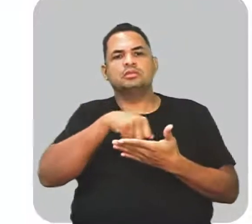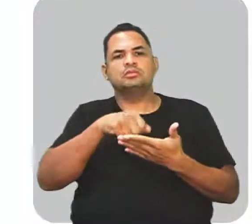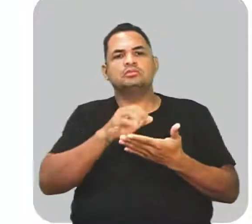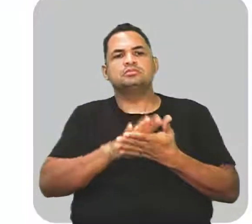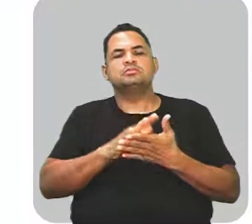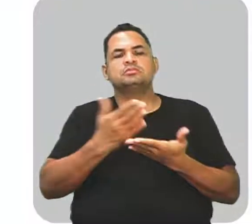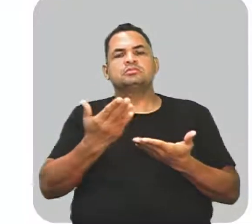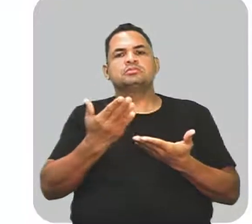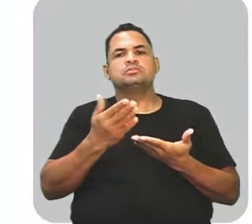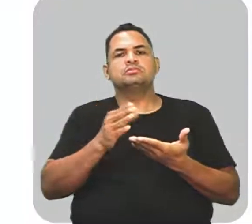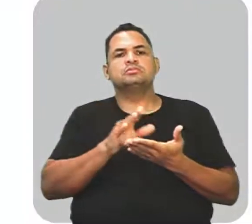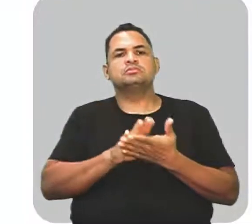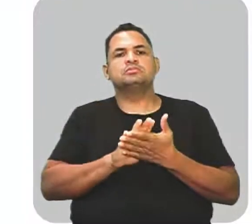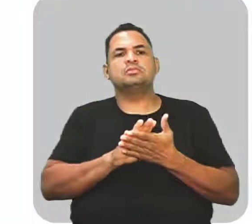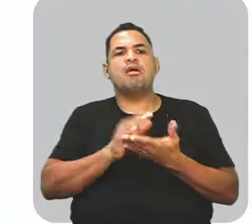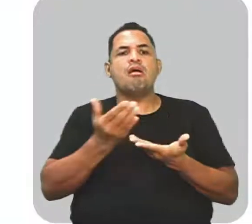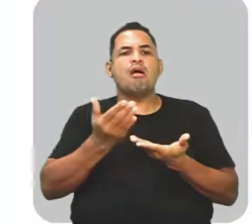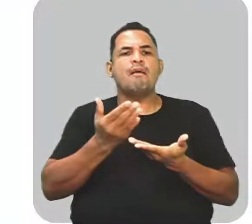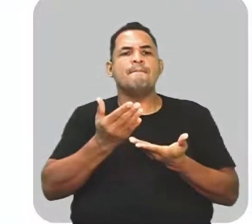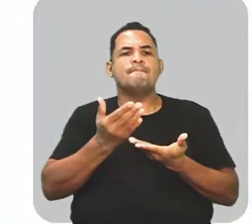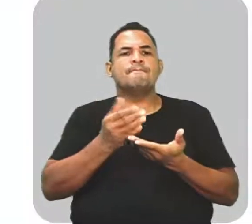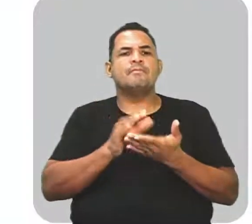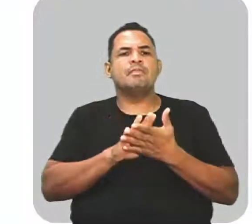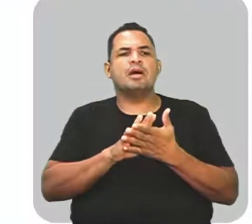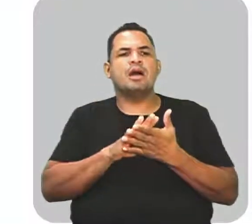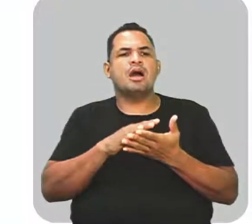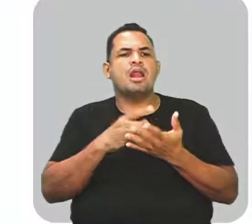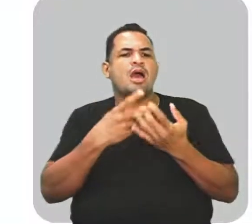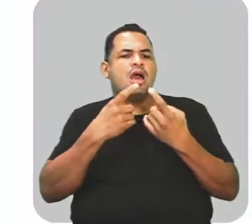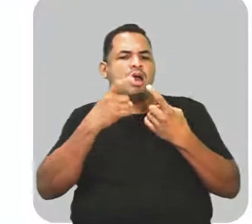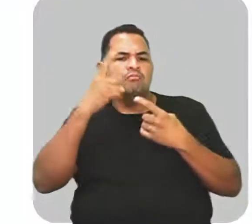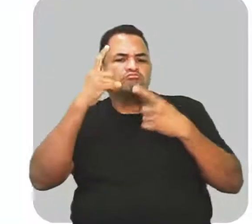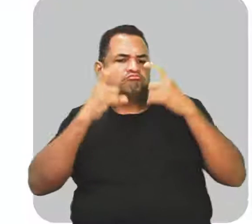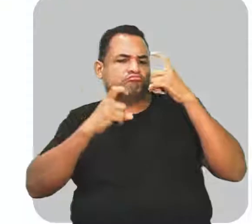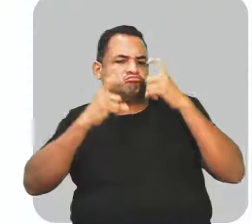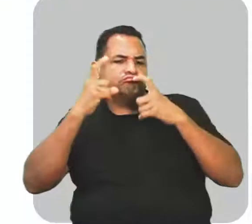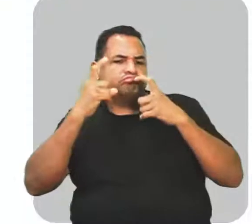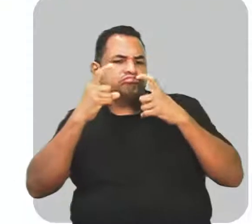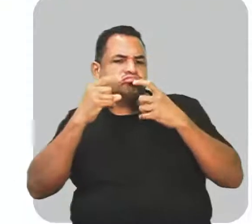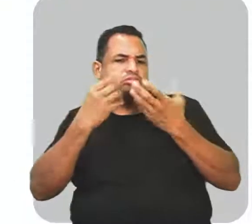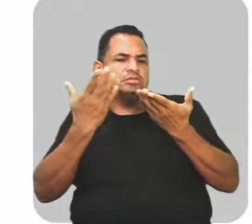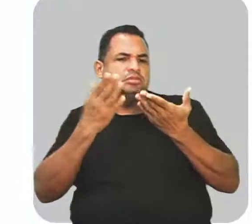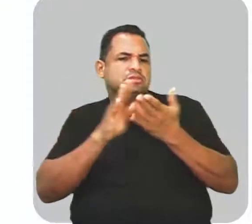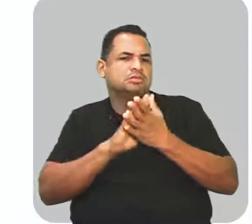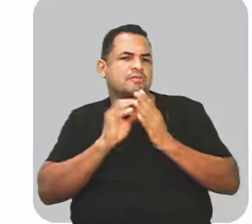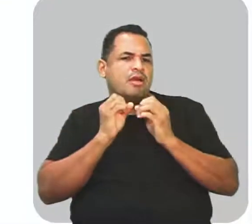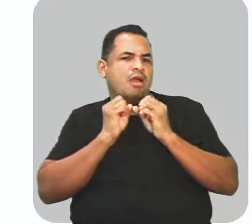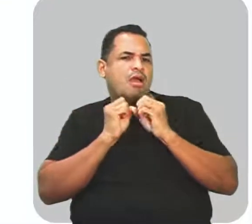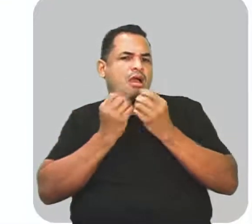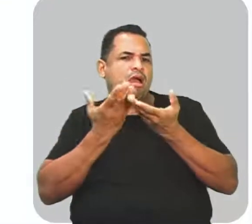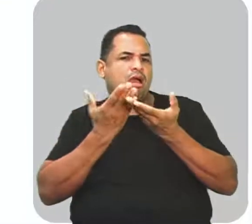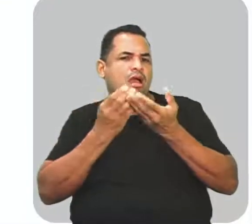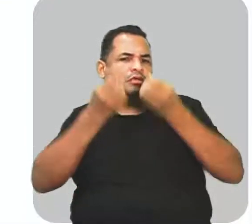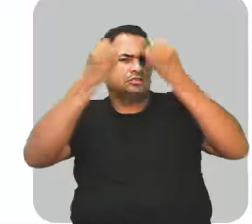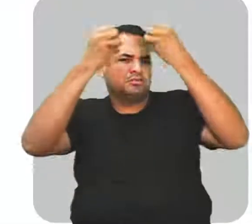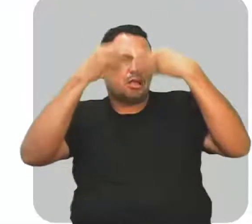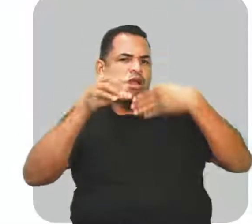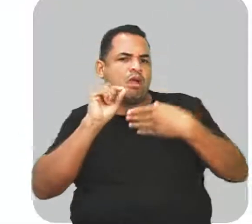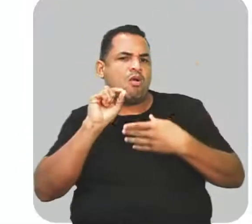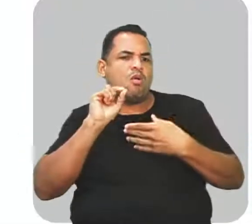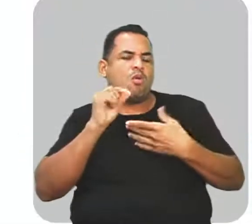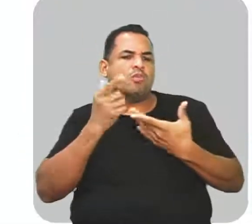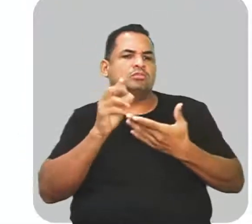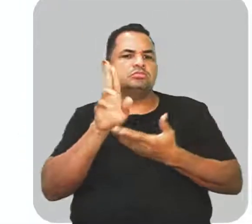para quê? Para tornar mais expressiva a mensagem a ser transmitida. São